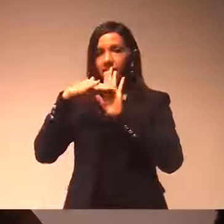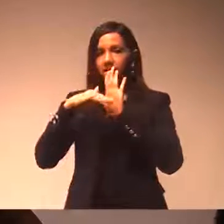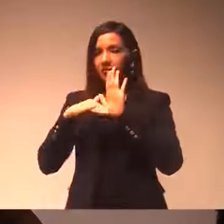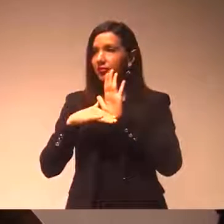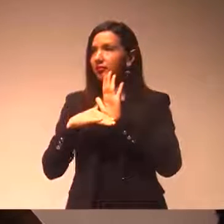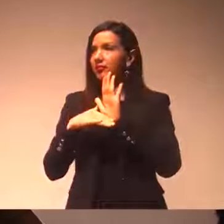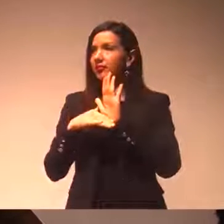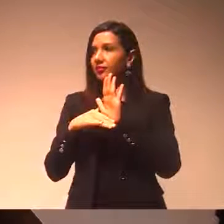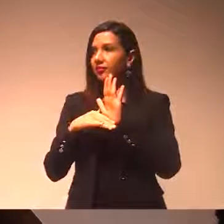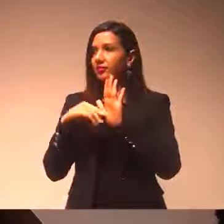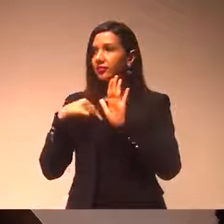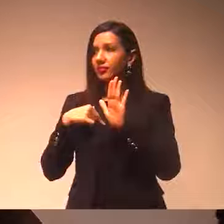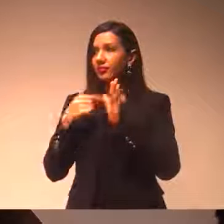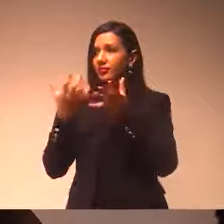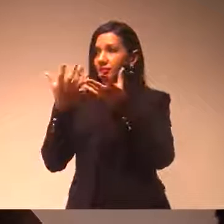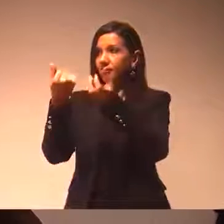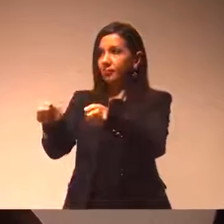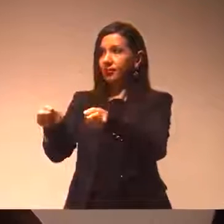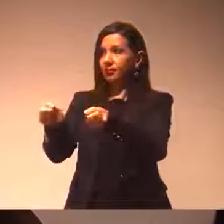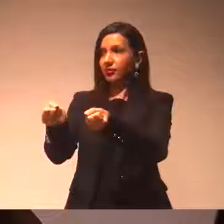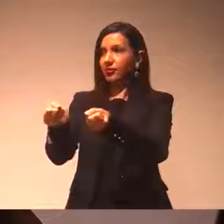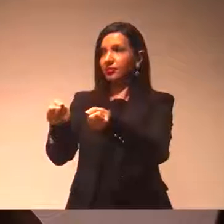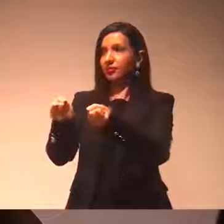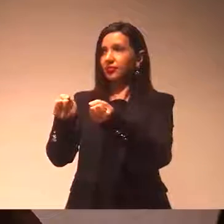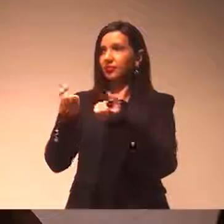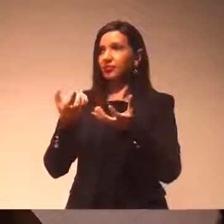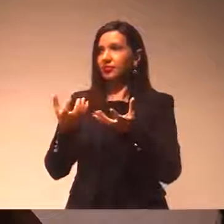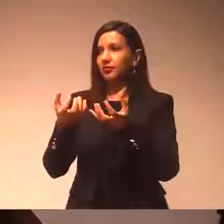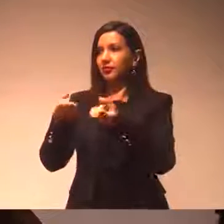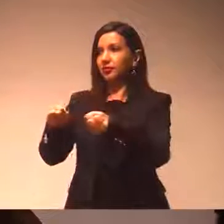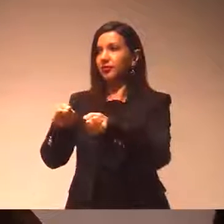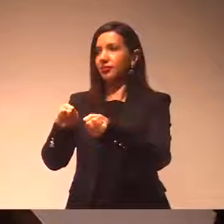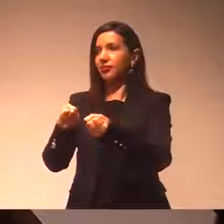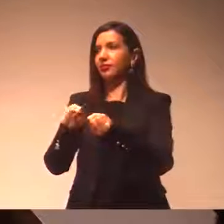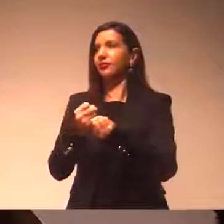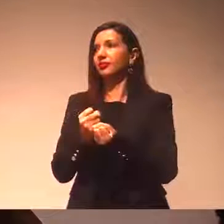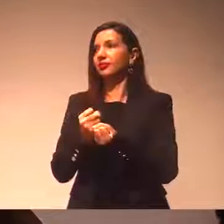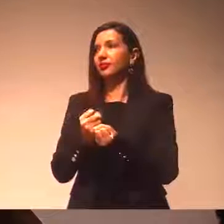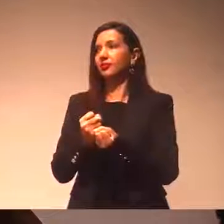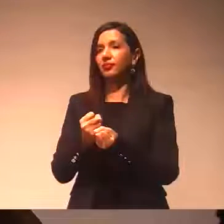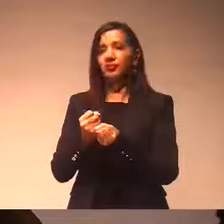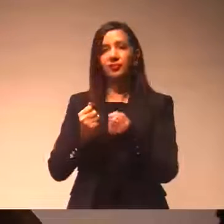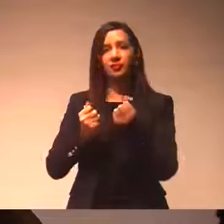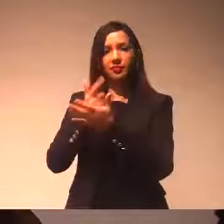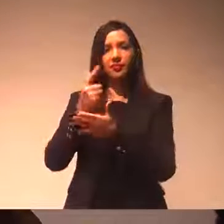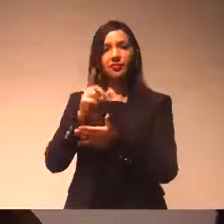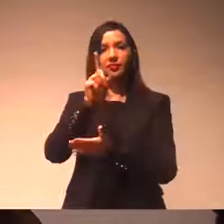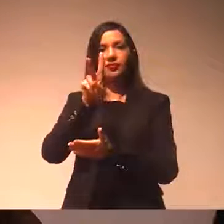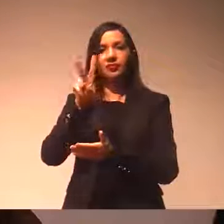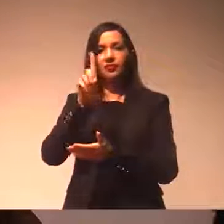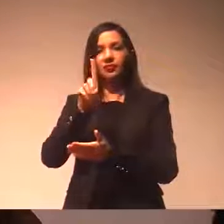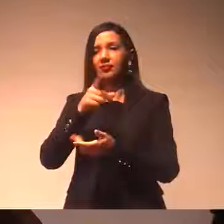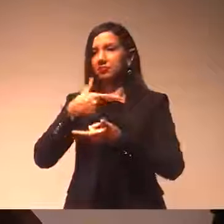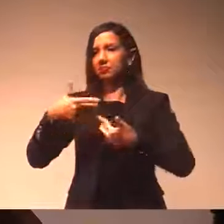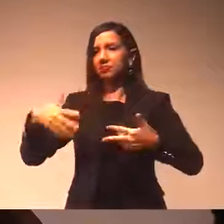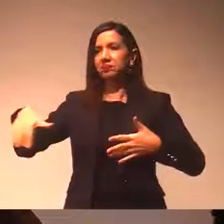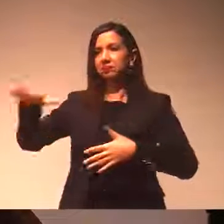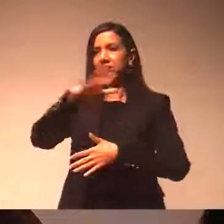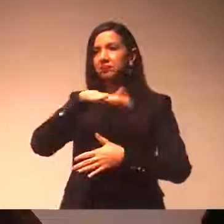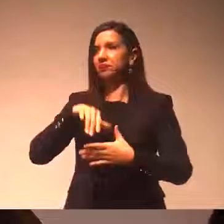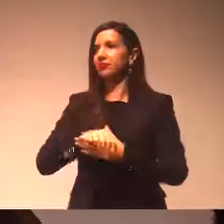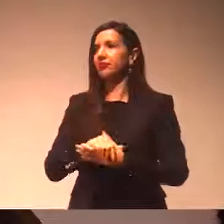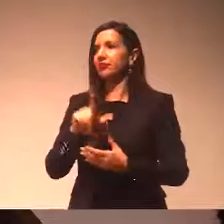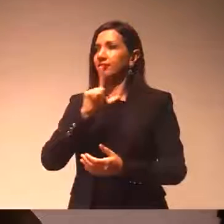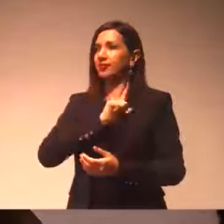concessão de PPPs, relacionadas a esse tema de forma geral, e ali tinha